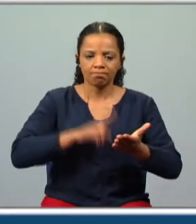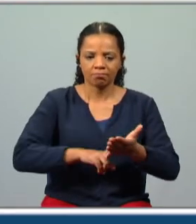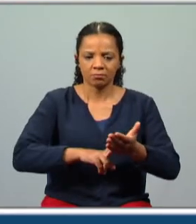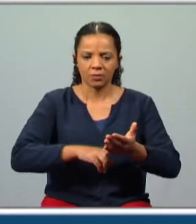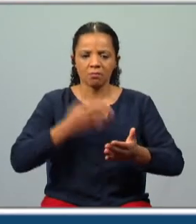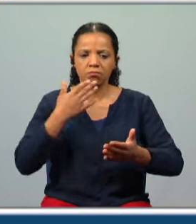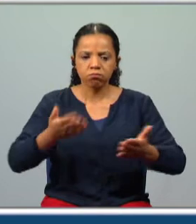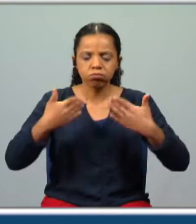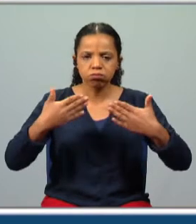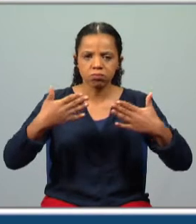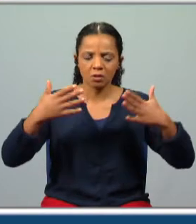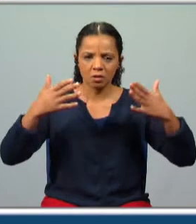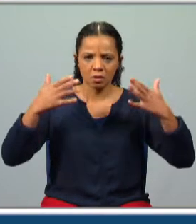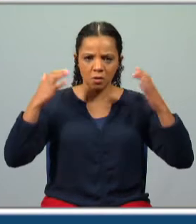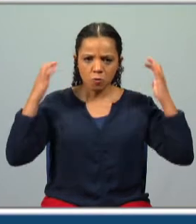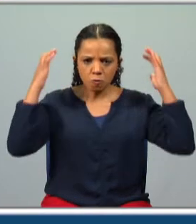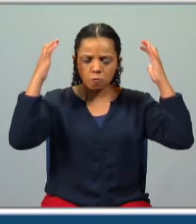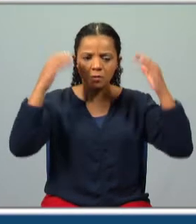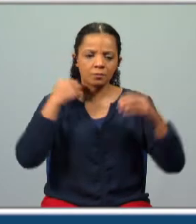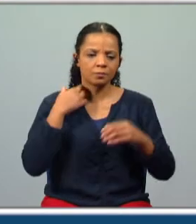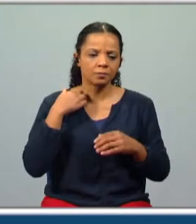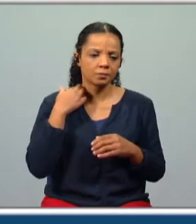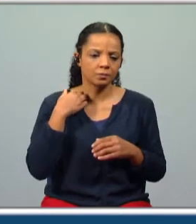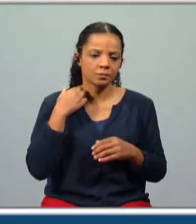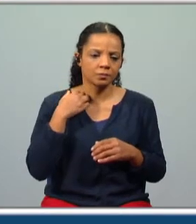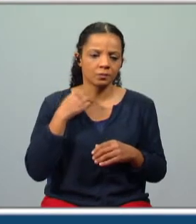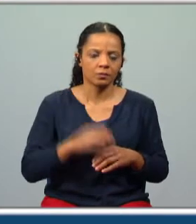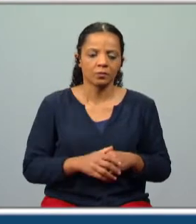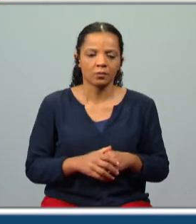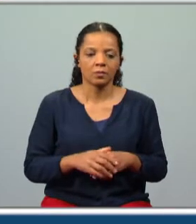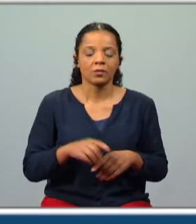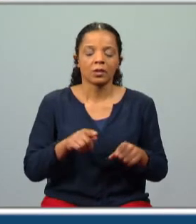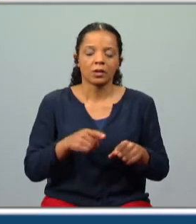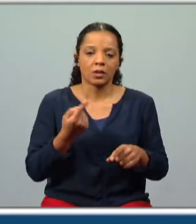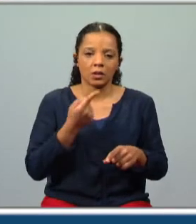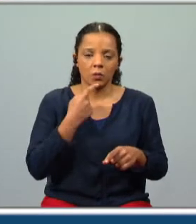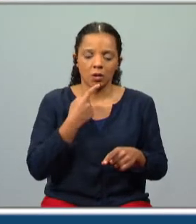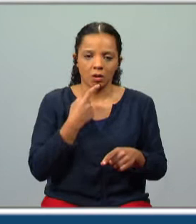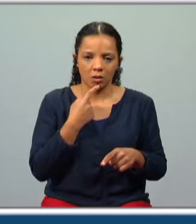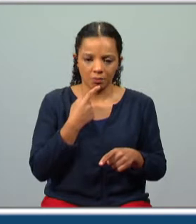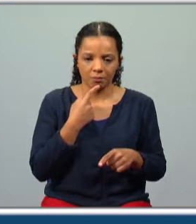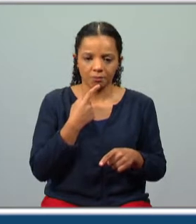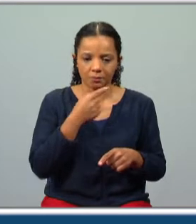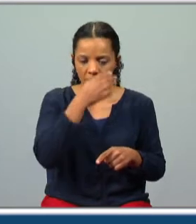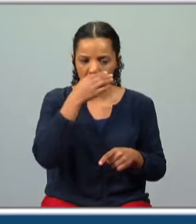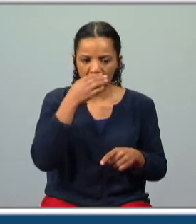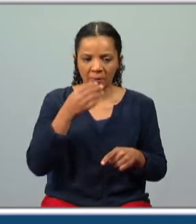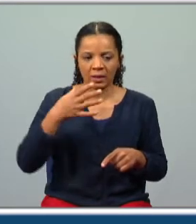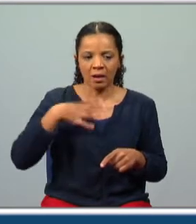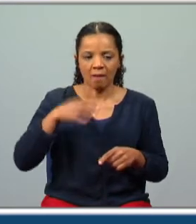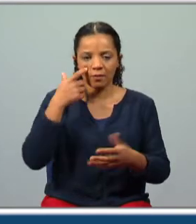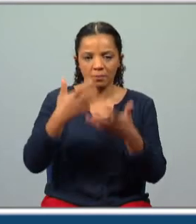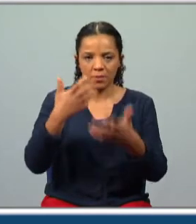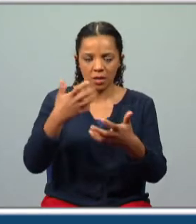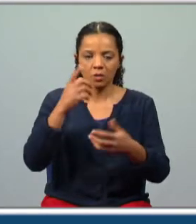e grandíssima estatura, ali, desforme e grandíssima estatura, anteposto a estatura, significa ali até com o superlativo que queremos dar